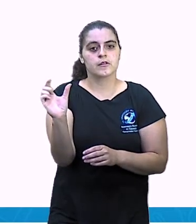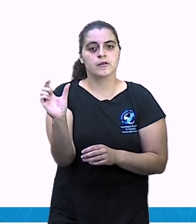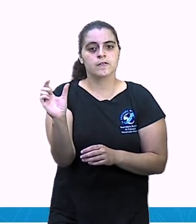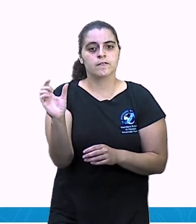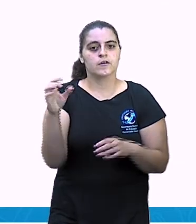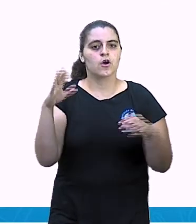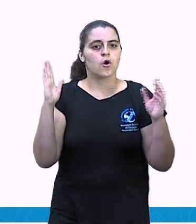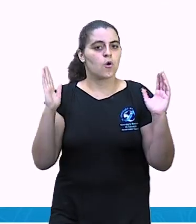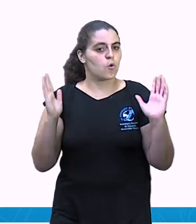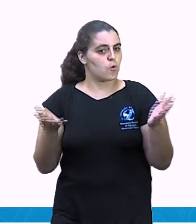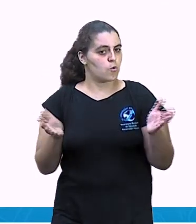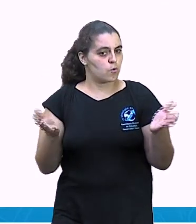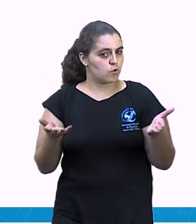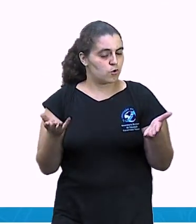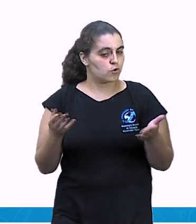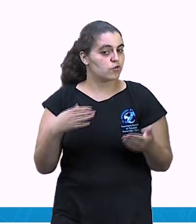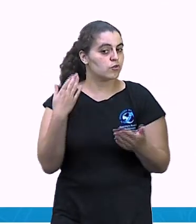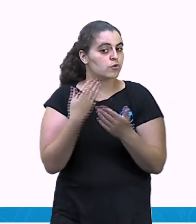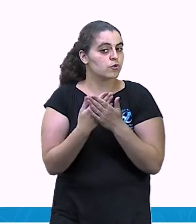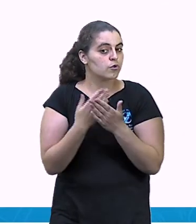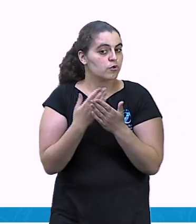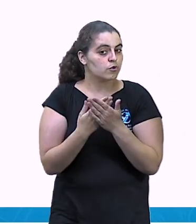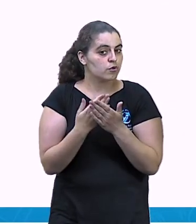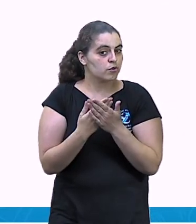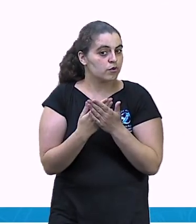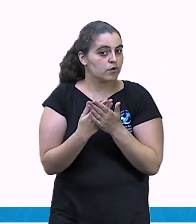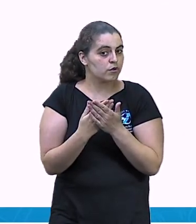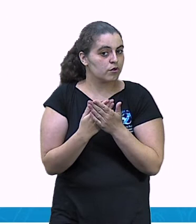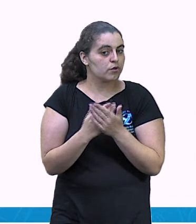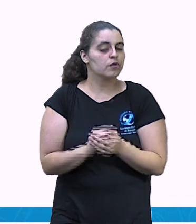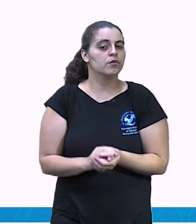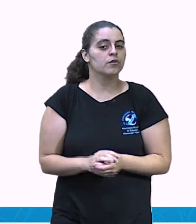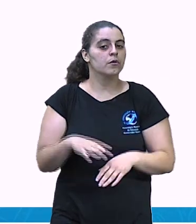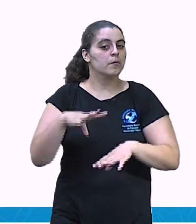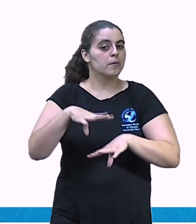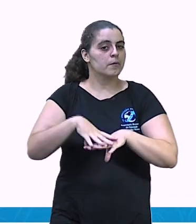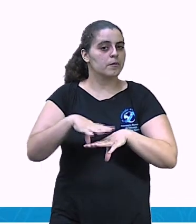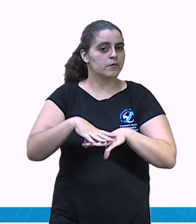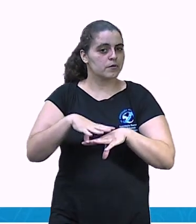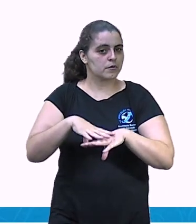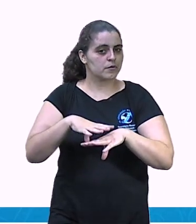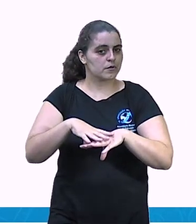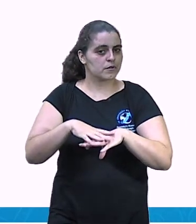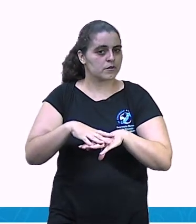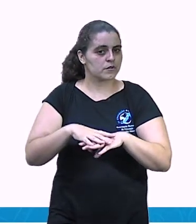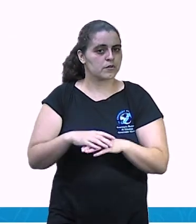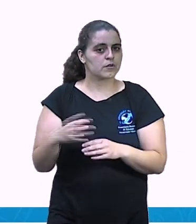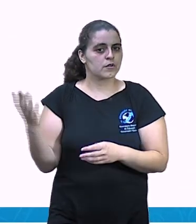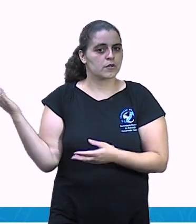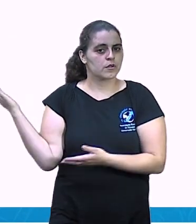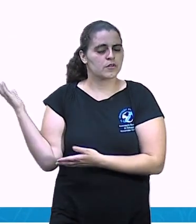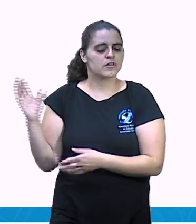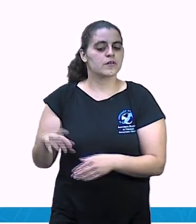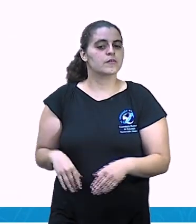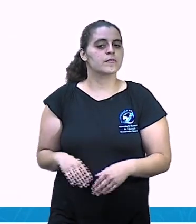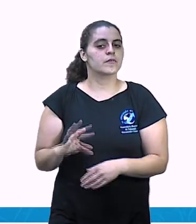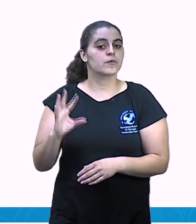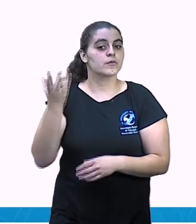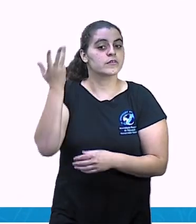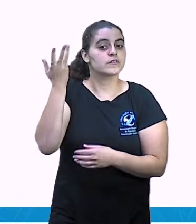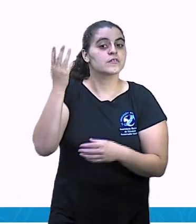estudo matemática, eu já tenho uma ideia de que essa ação está acontecendo.